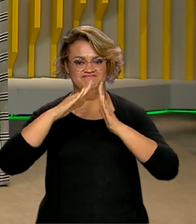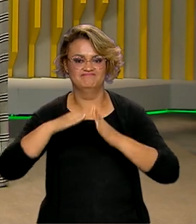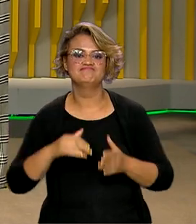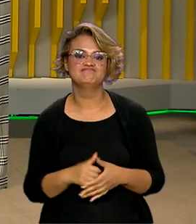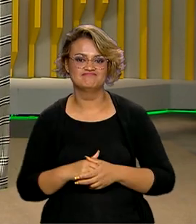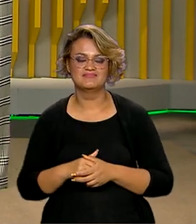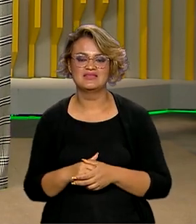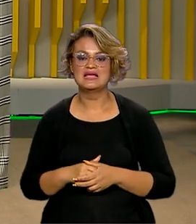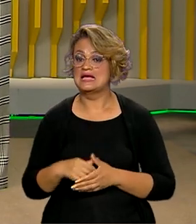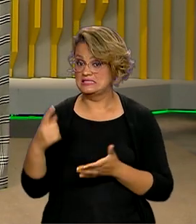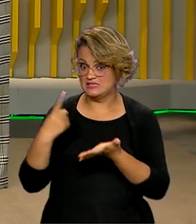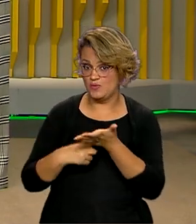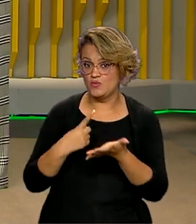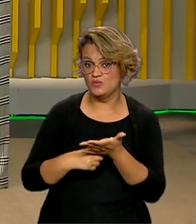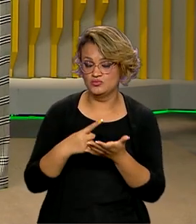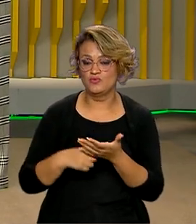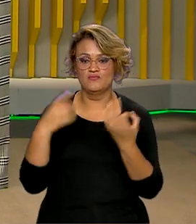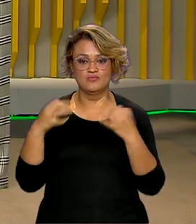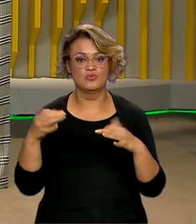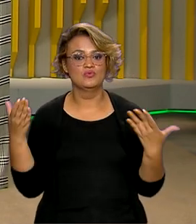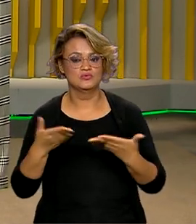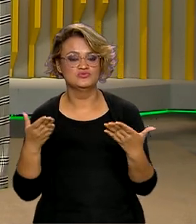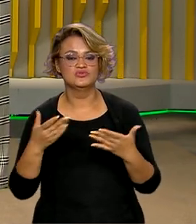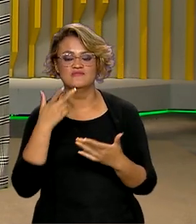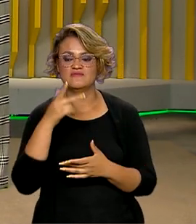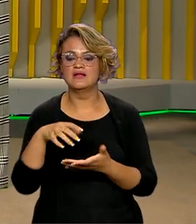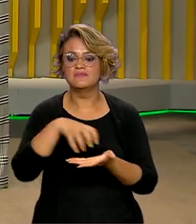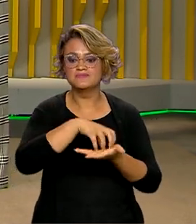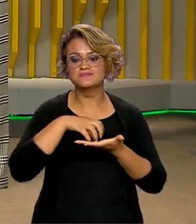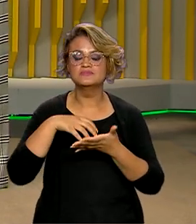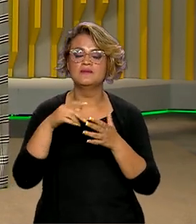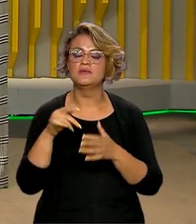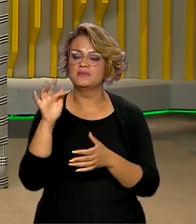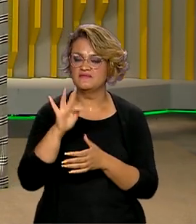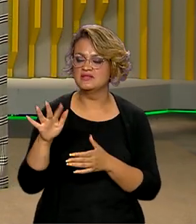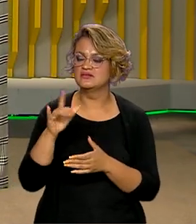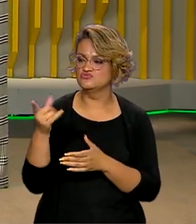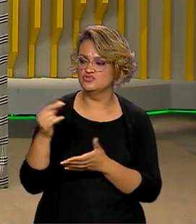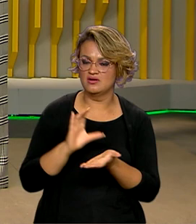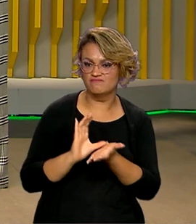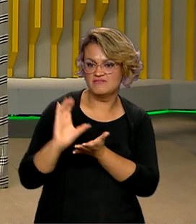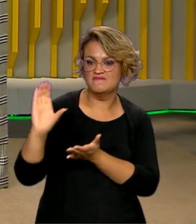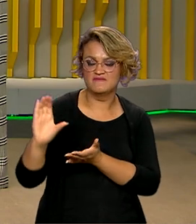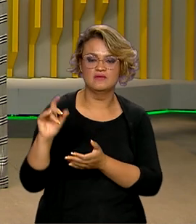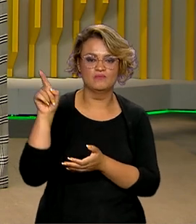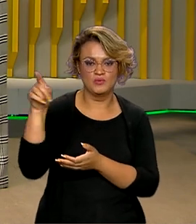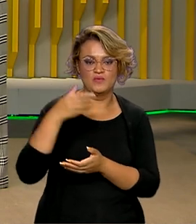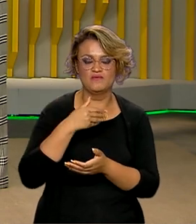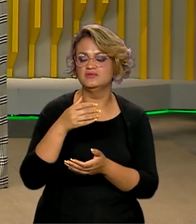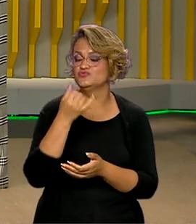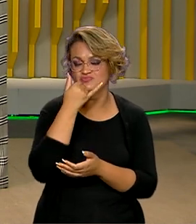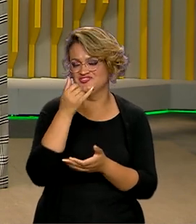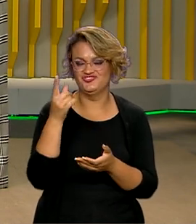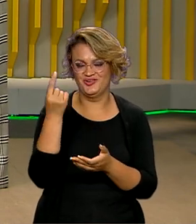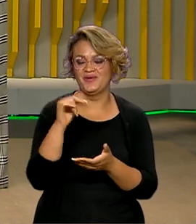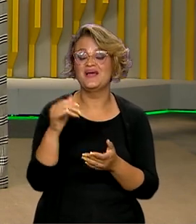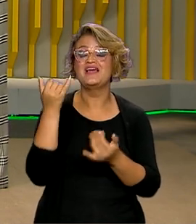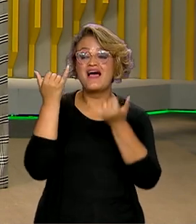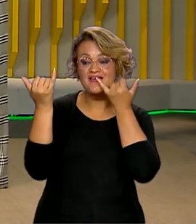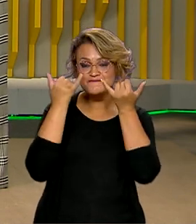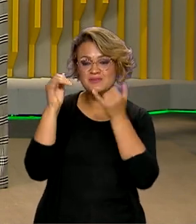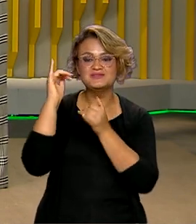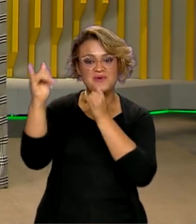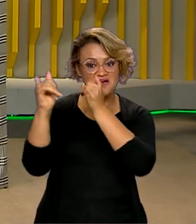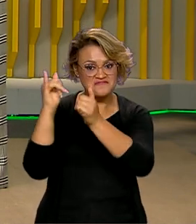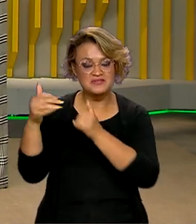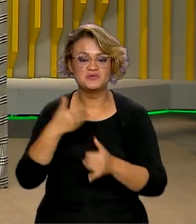Roberto, e um acordo firmado hoje prevê que as unidades da federação repassem ao governo federal informações sobre essas mulheres